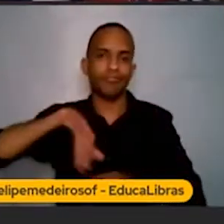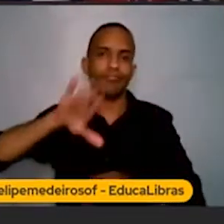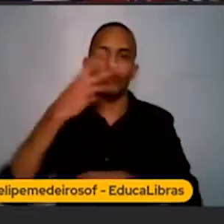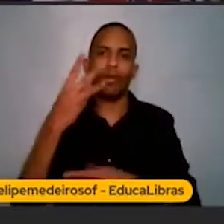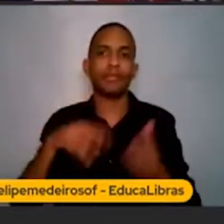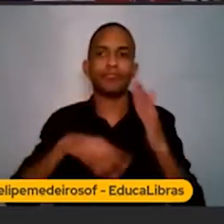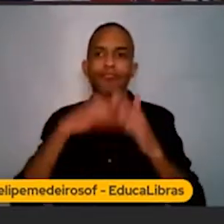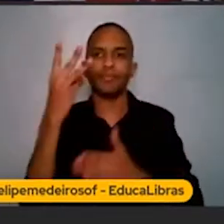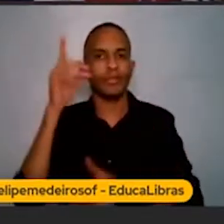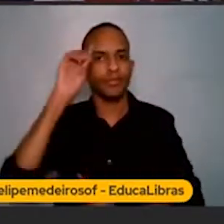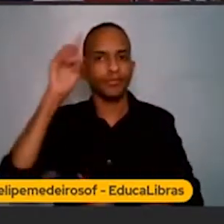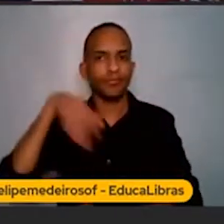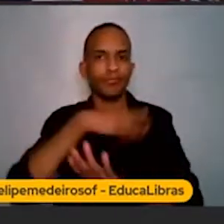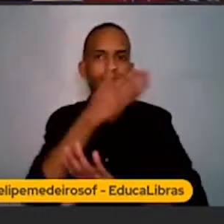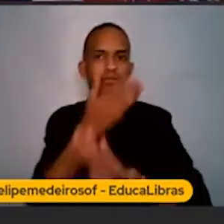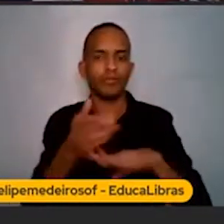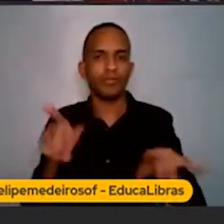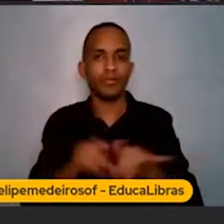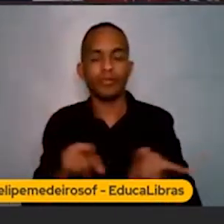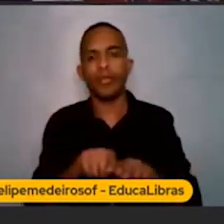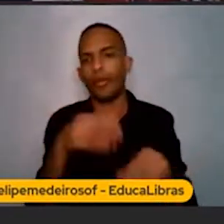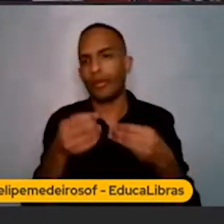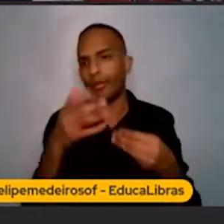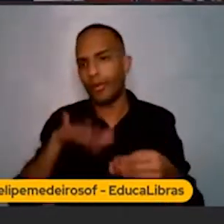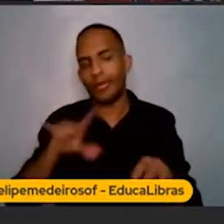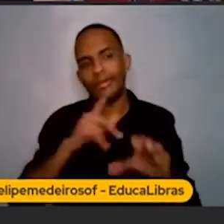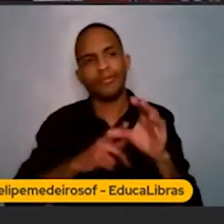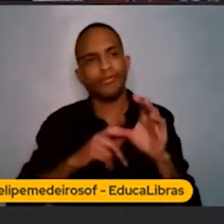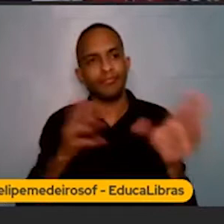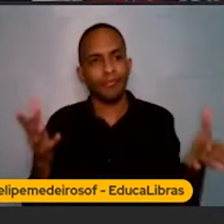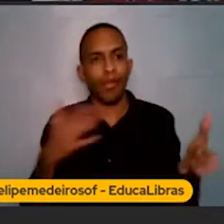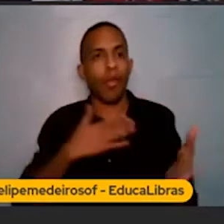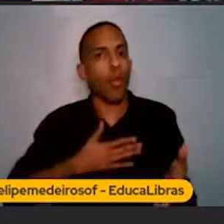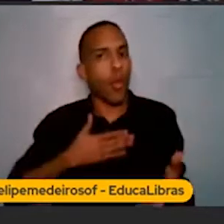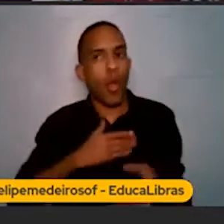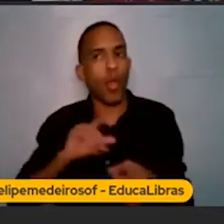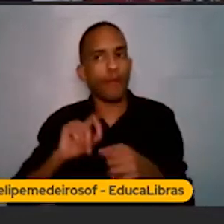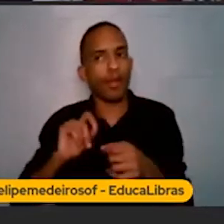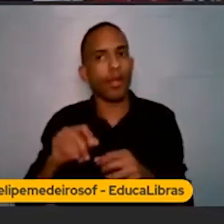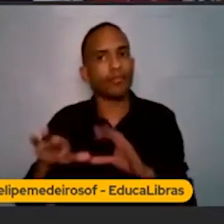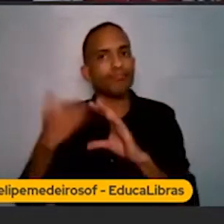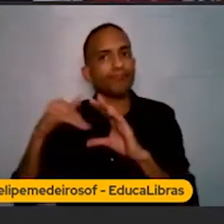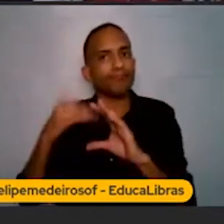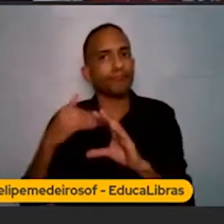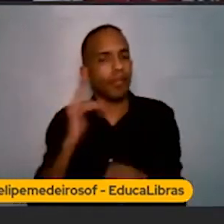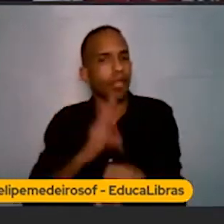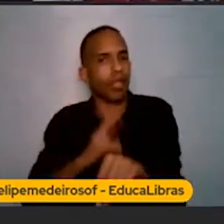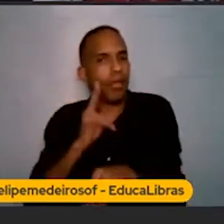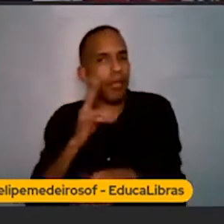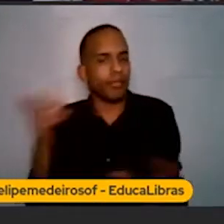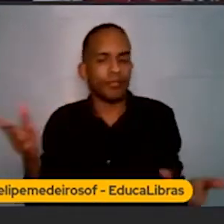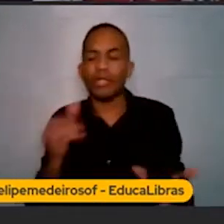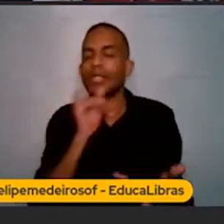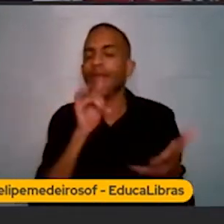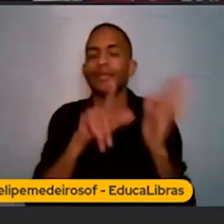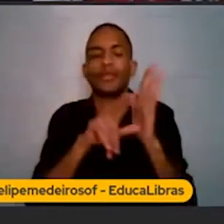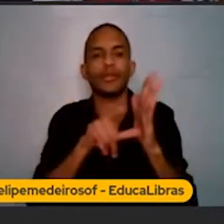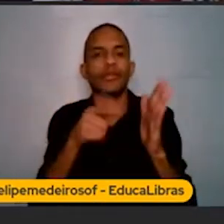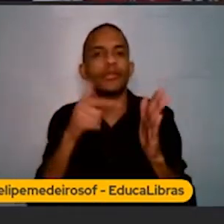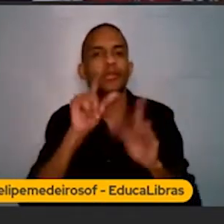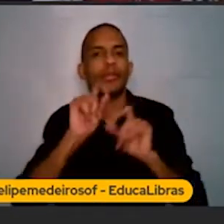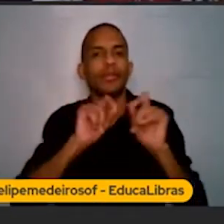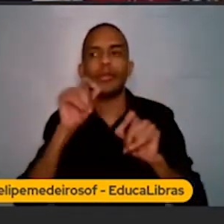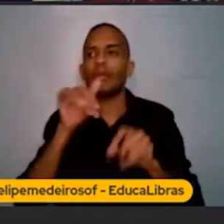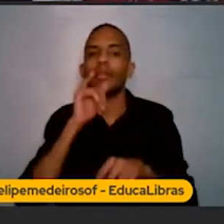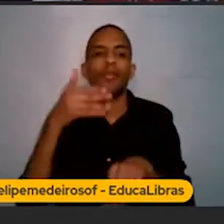três vezes por dia. Eu vou fazer isso com meus clientes? Eu gosto que façam comigo? Ah, a loja, ela não tem... Eu